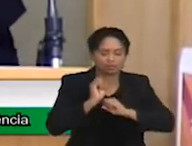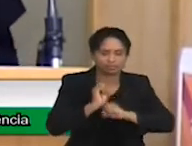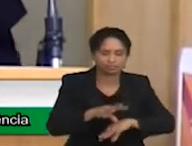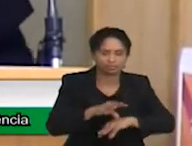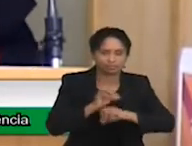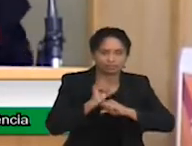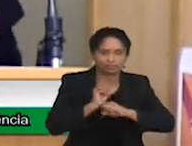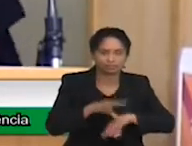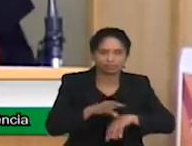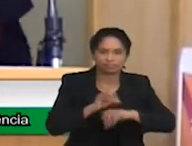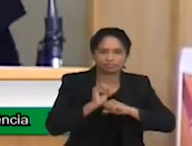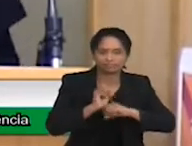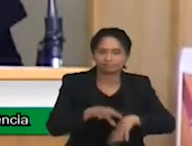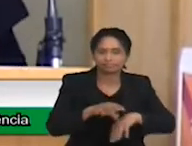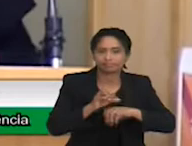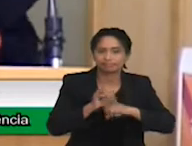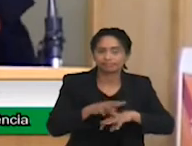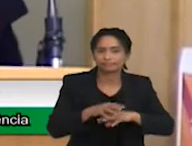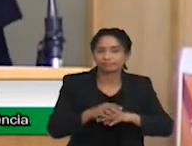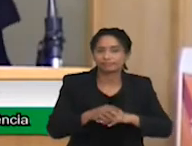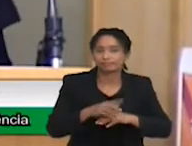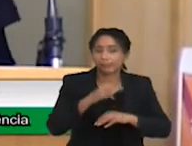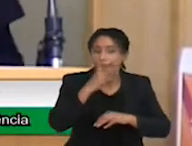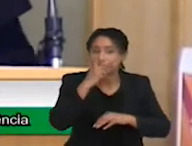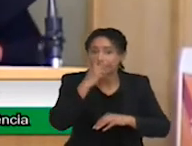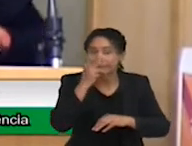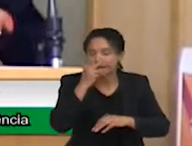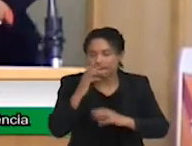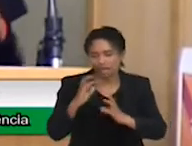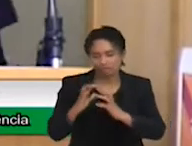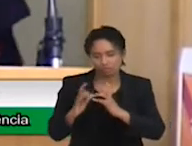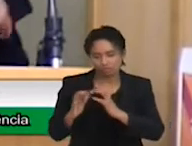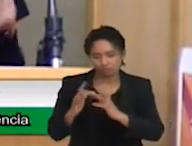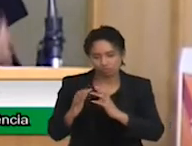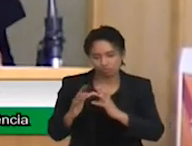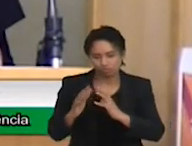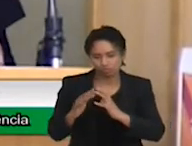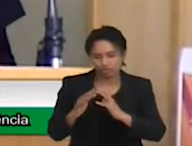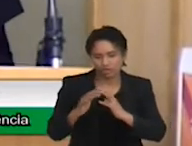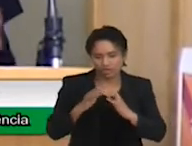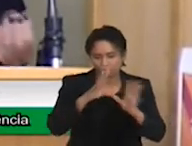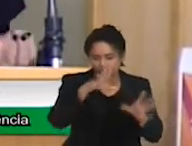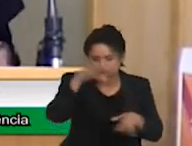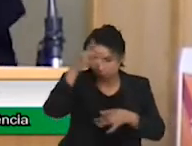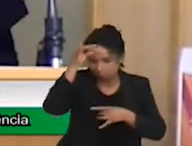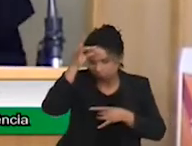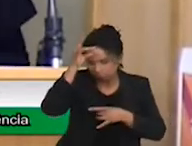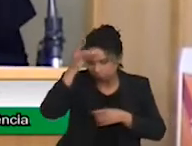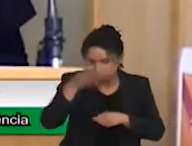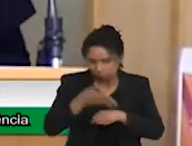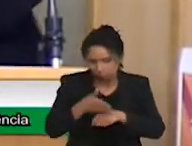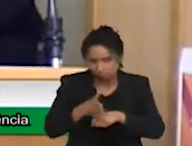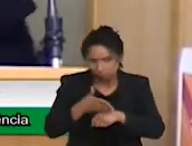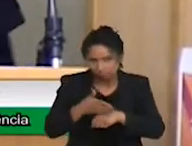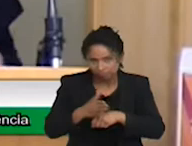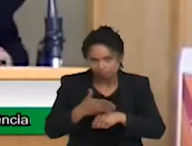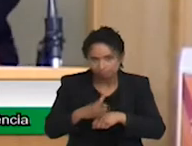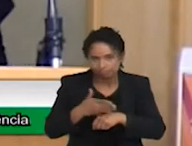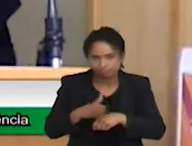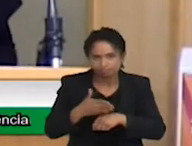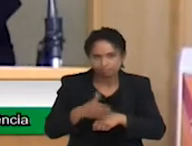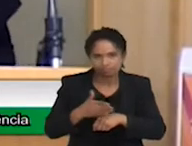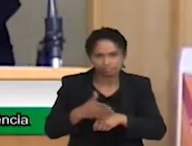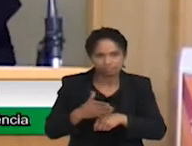reabilitação, que é ensinar esse cérebro habilidades que ele está tendo dificuldade com uma hora por semana? Não faz o menor